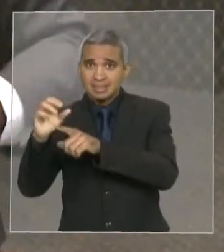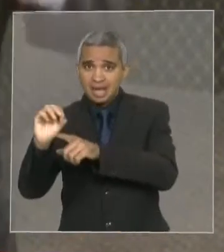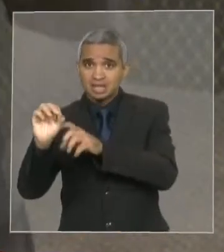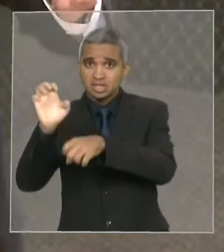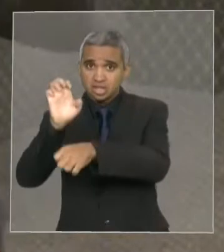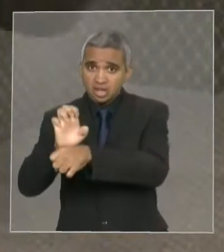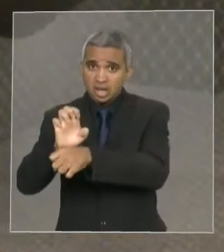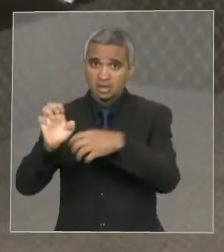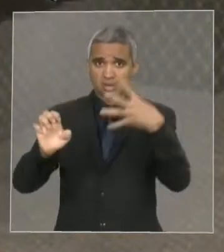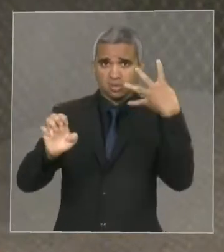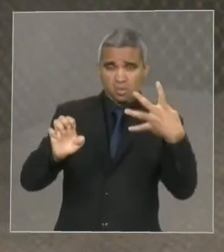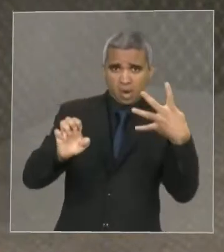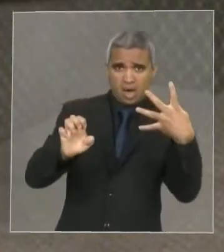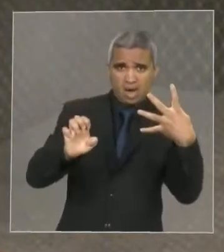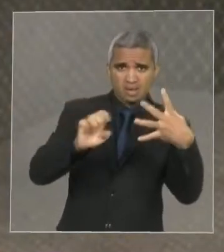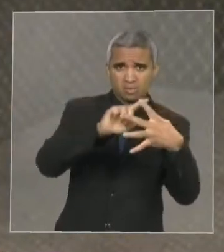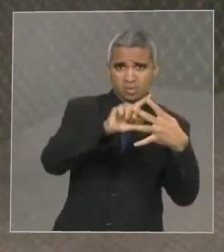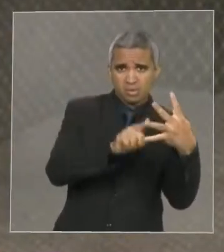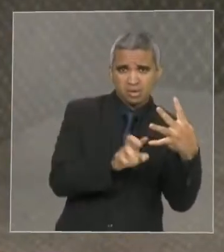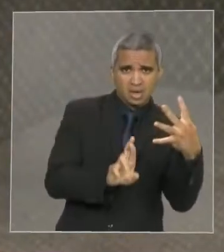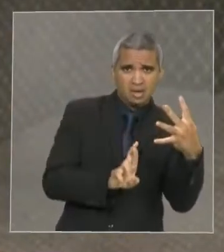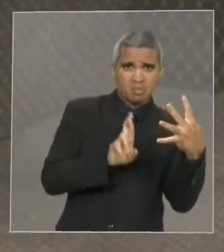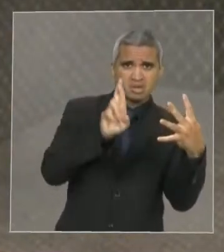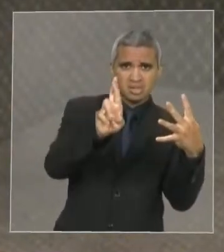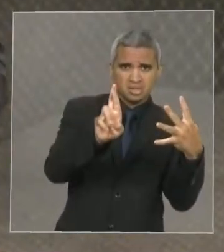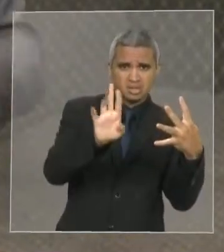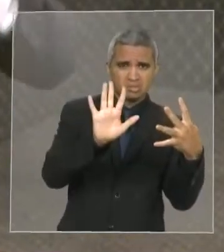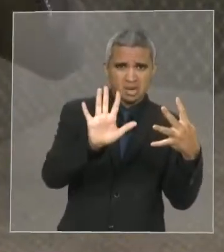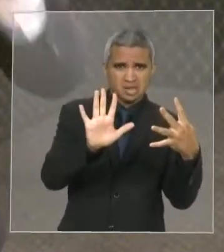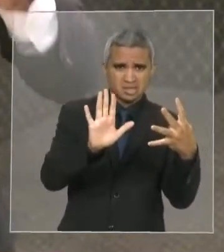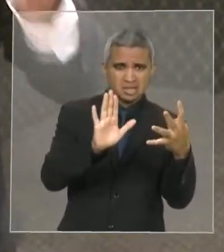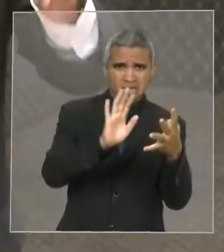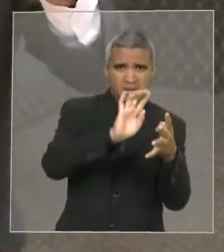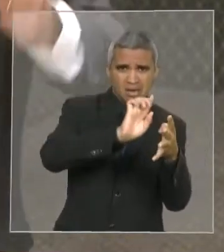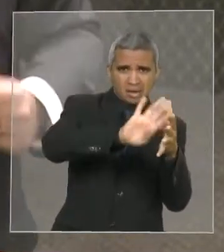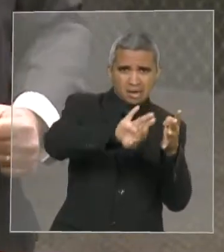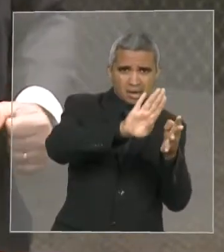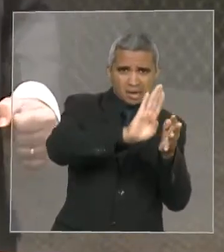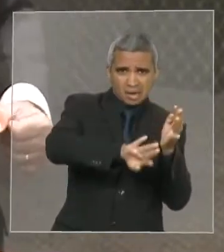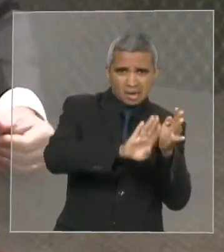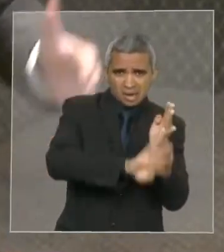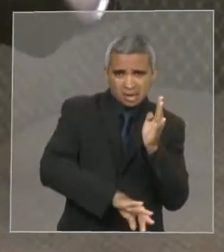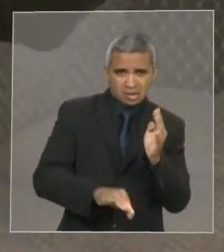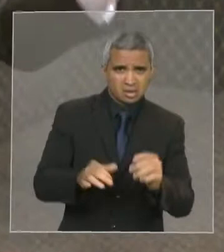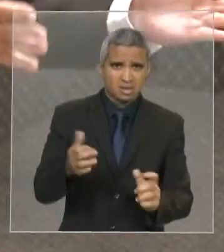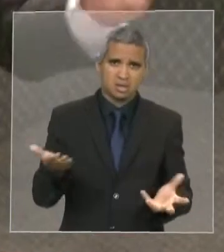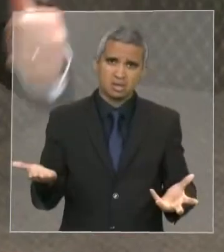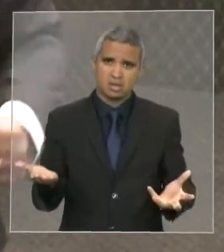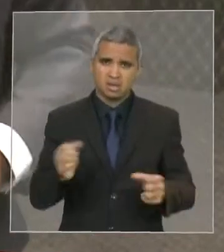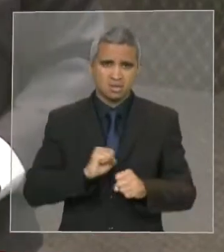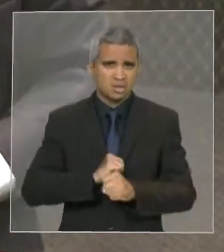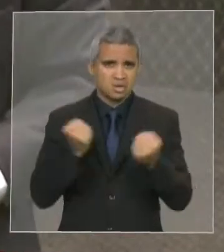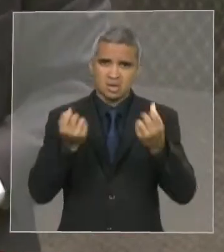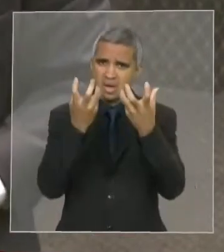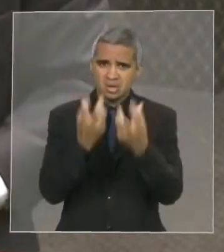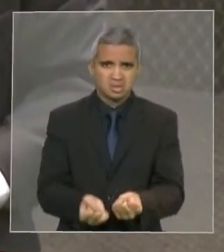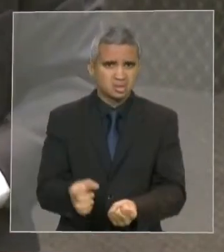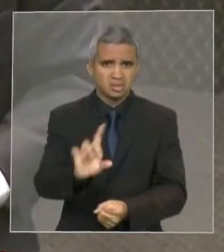de classe e querem retirar os representantes da entidade de classe. Isso é inadmissível, ainda vindo mais,